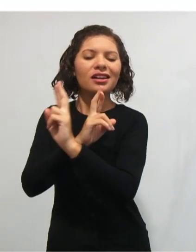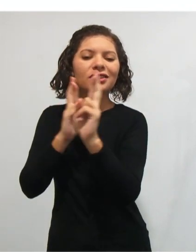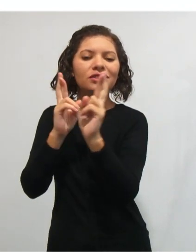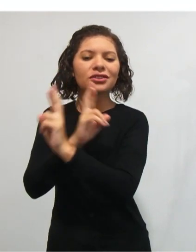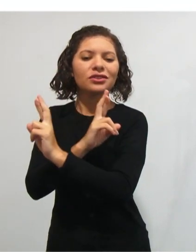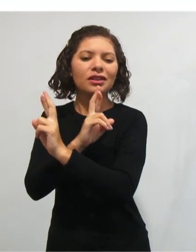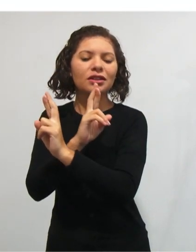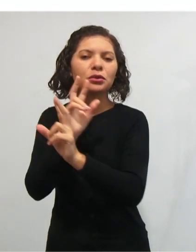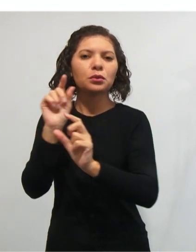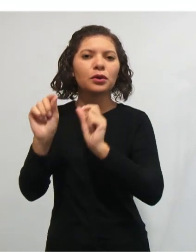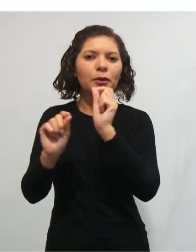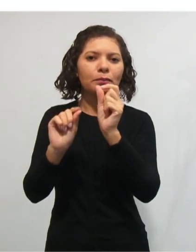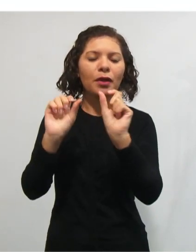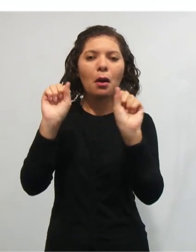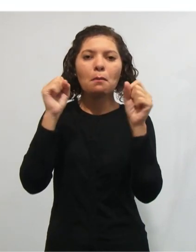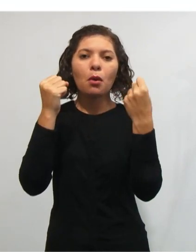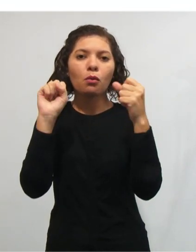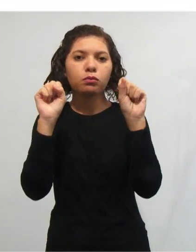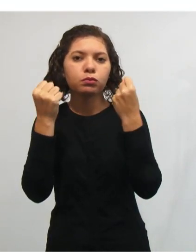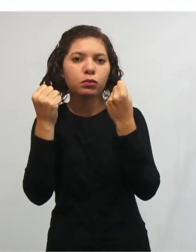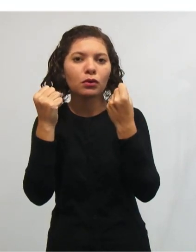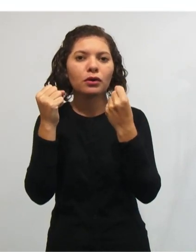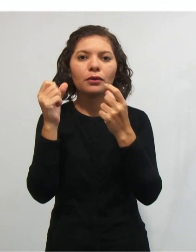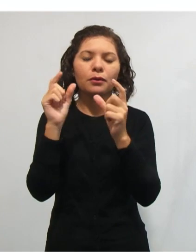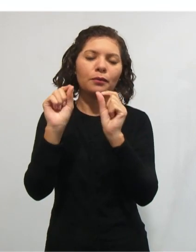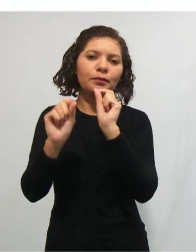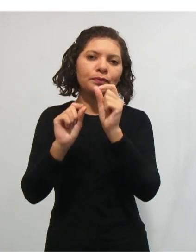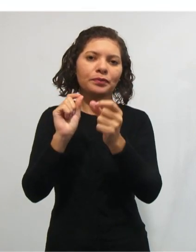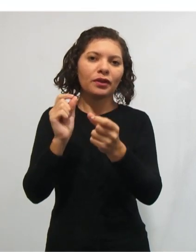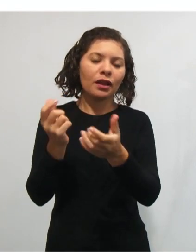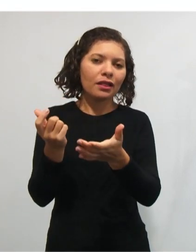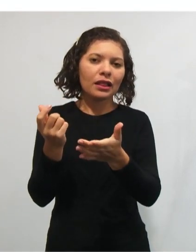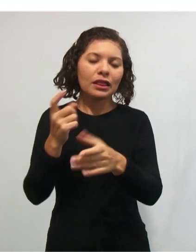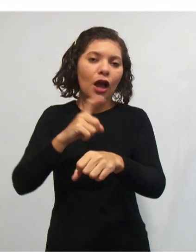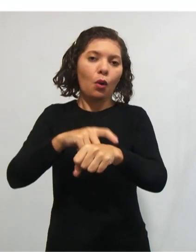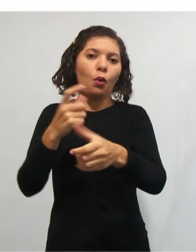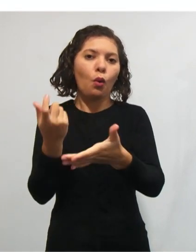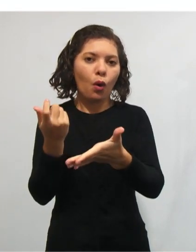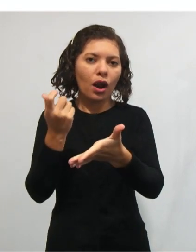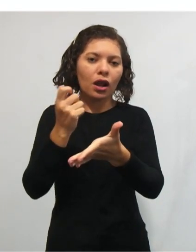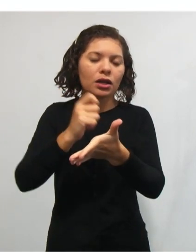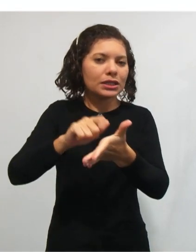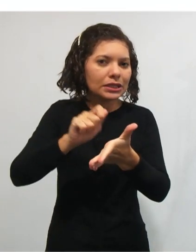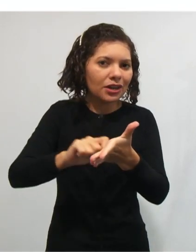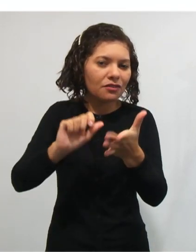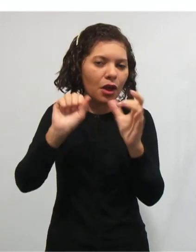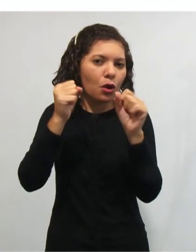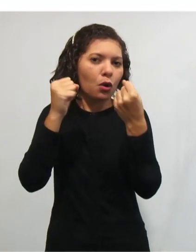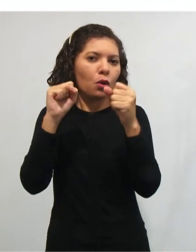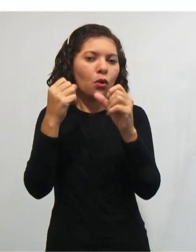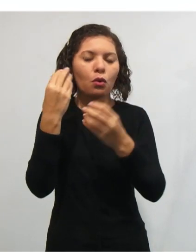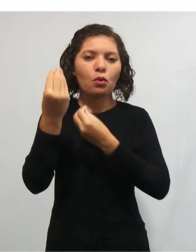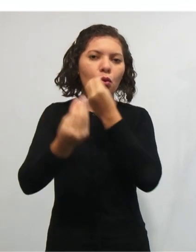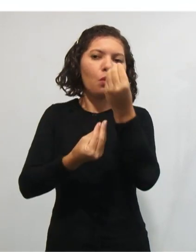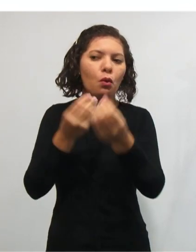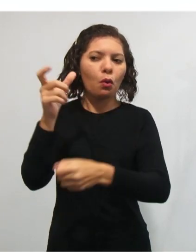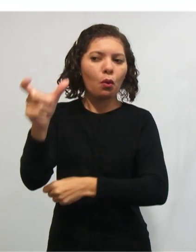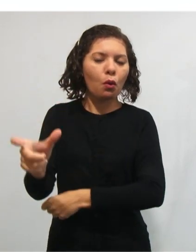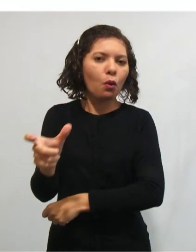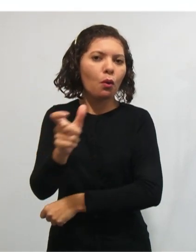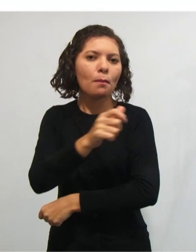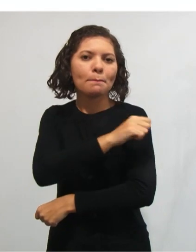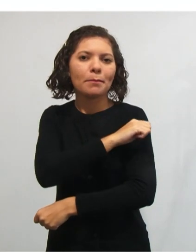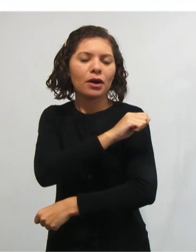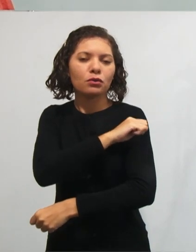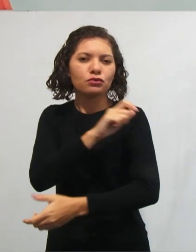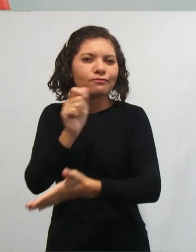psicomotricidade, o ato da escrita, o formato, a forma com que esse aluno vai te